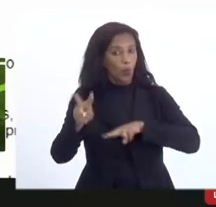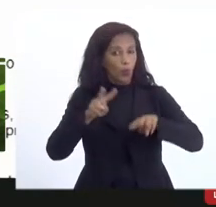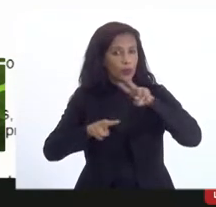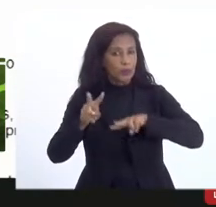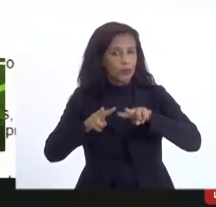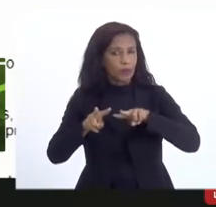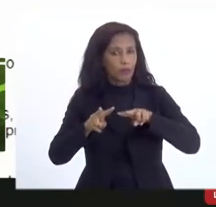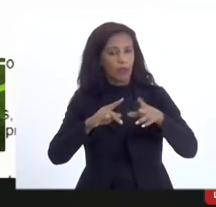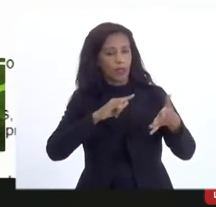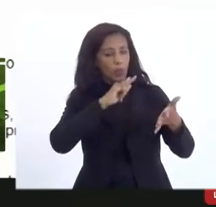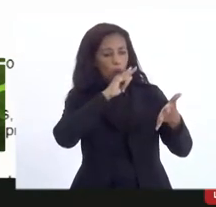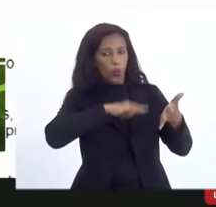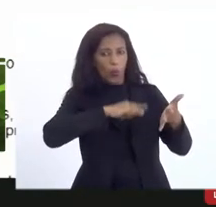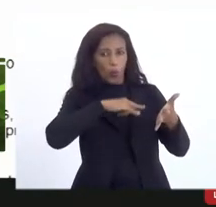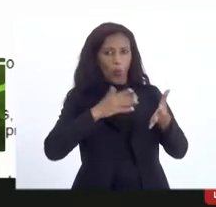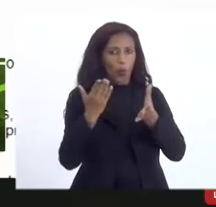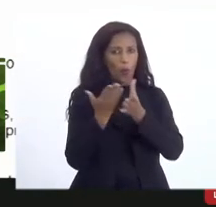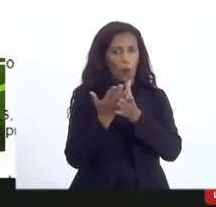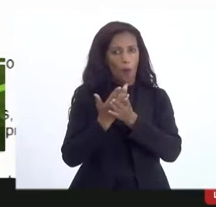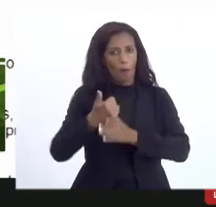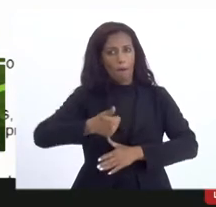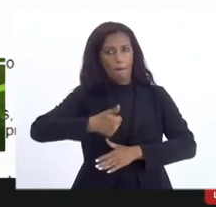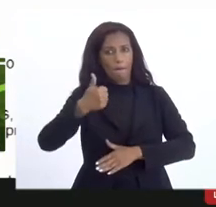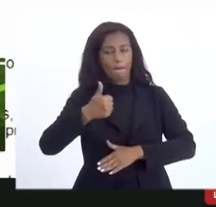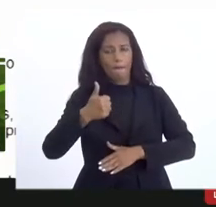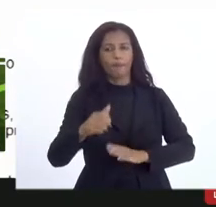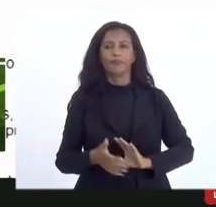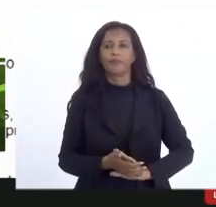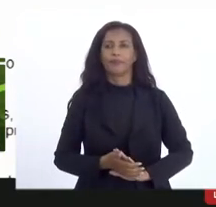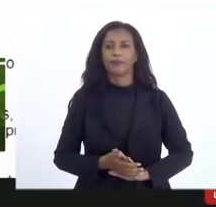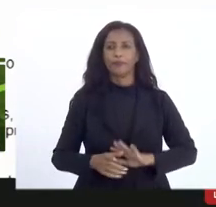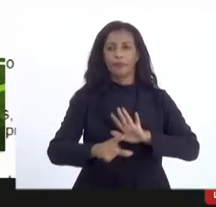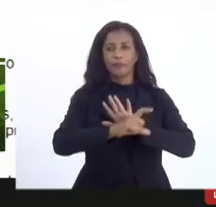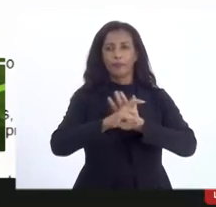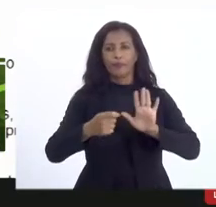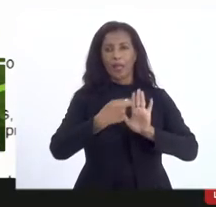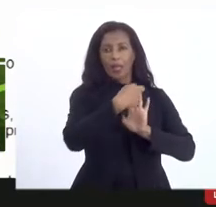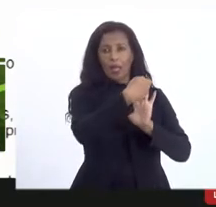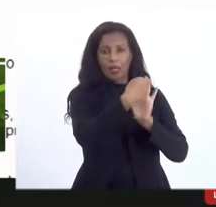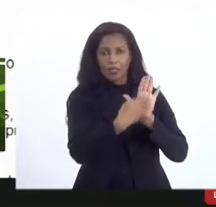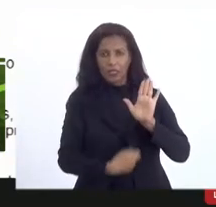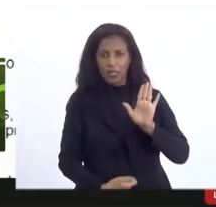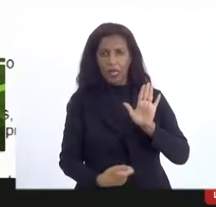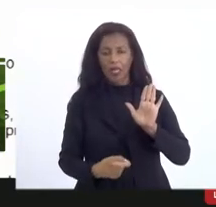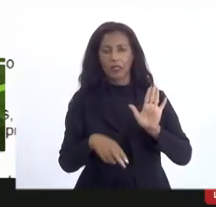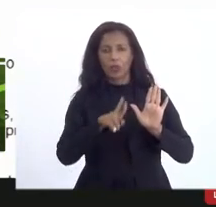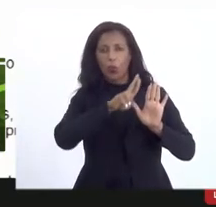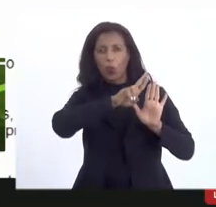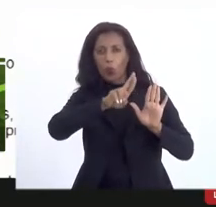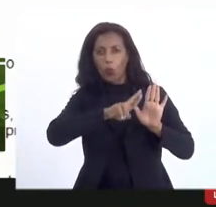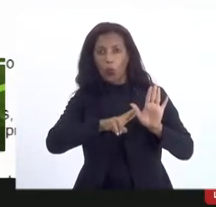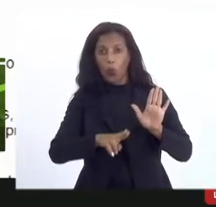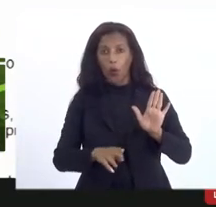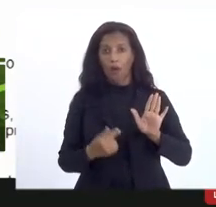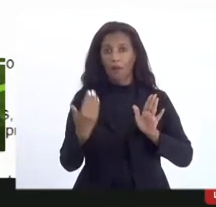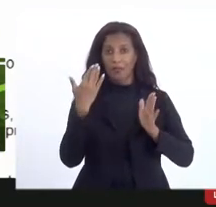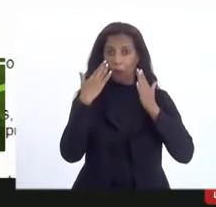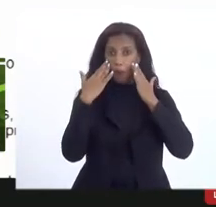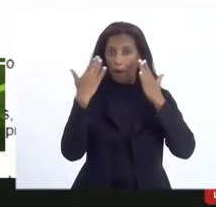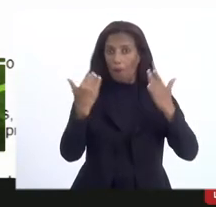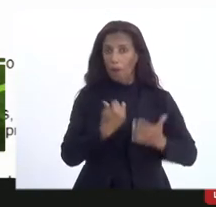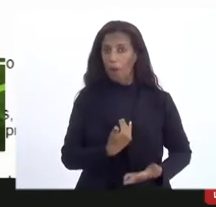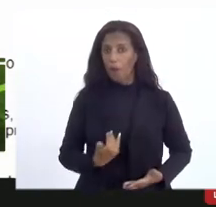devido processo legal parágrafo único a listagem dos projetos analisados deverá ser tomada pública periodicamente